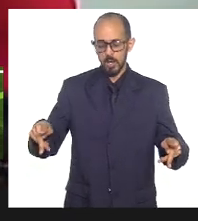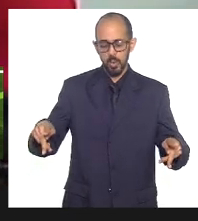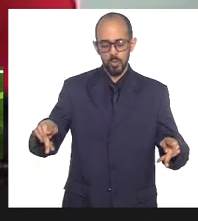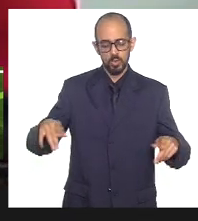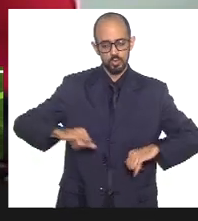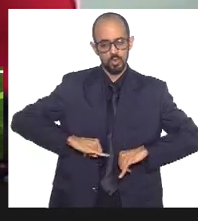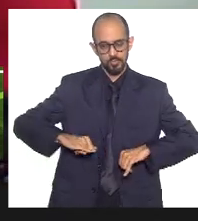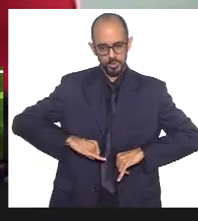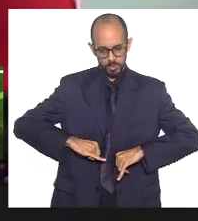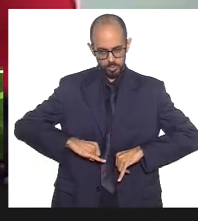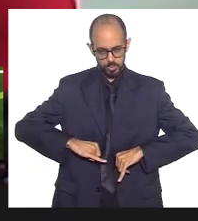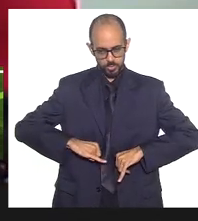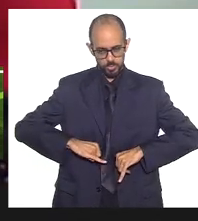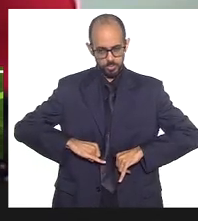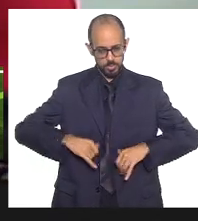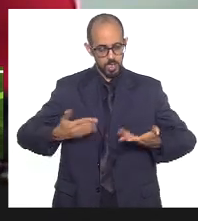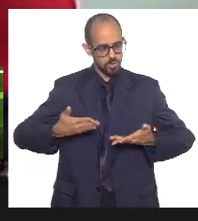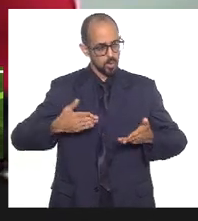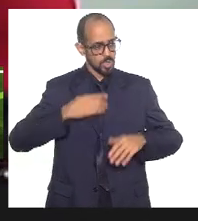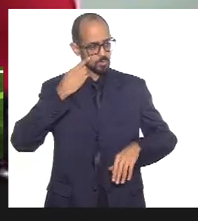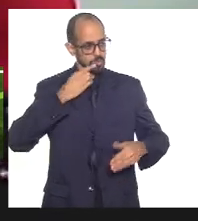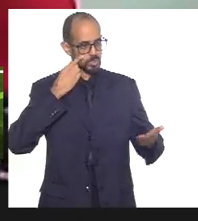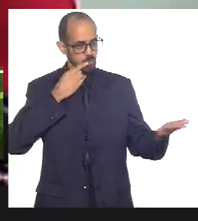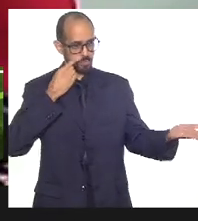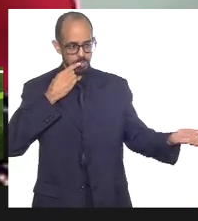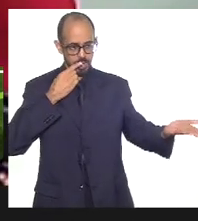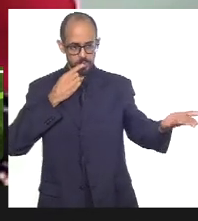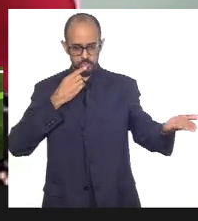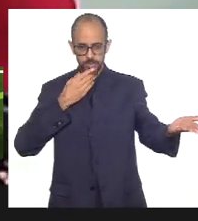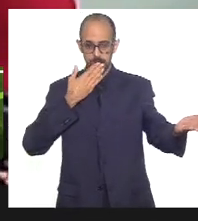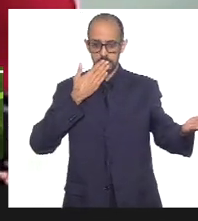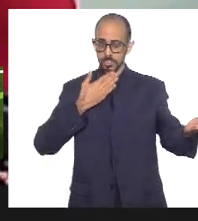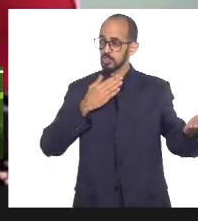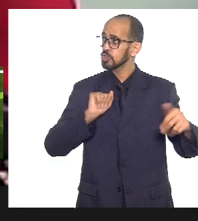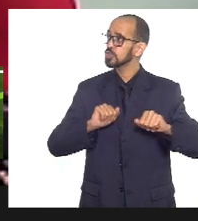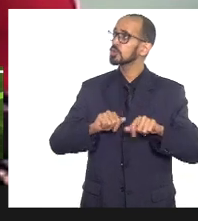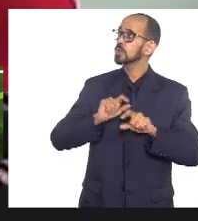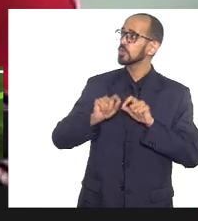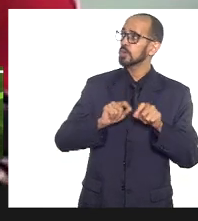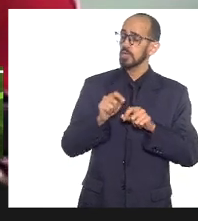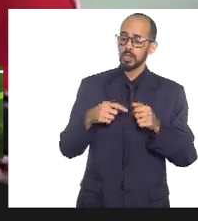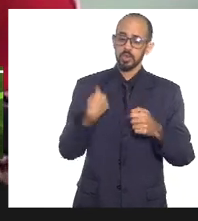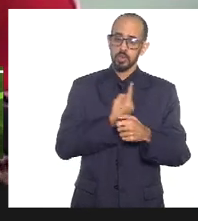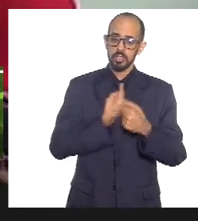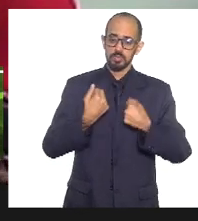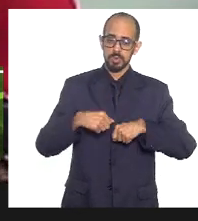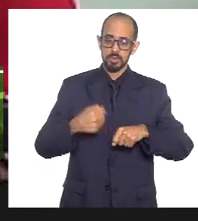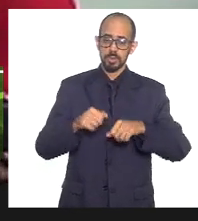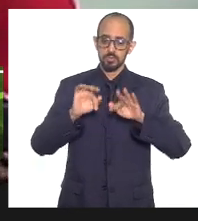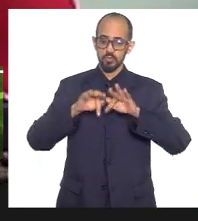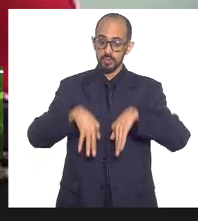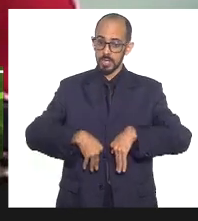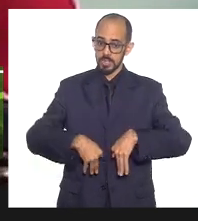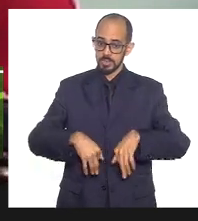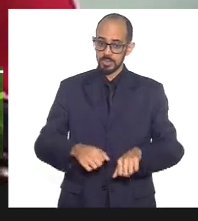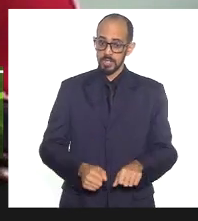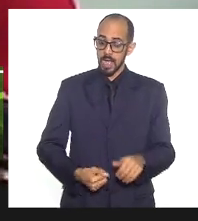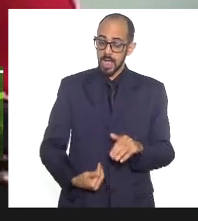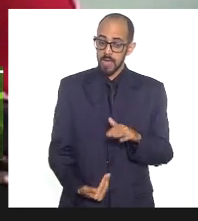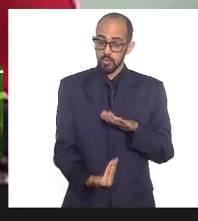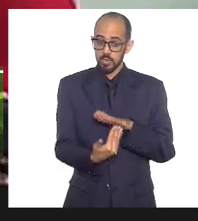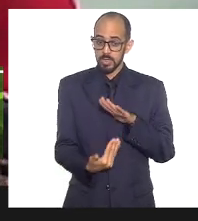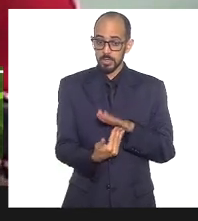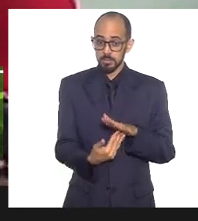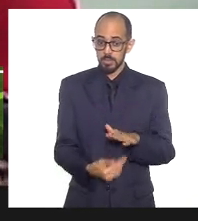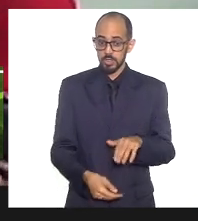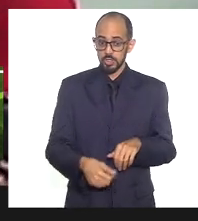vou passar, então, para os nossos deputados, fazendo apenas uma consideração que nós temos que encerrar essa audiência às 12 horas e